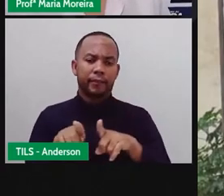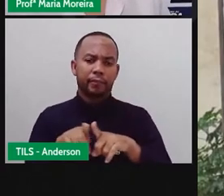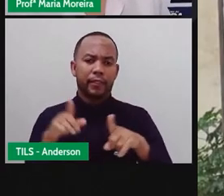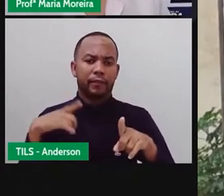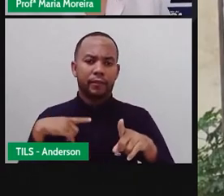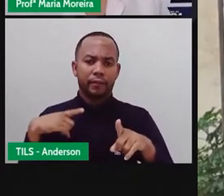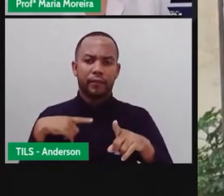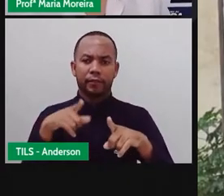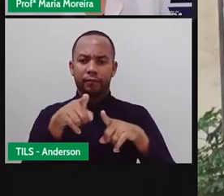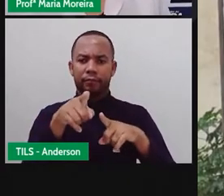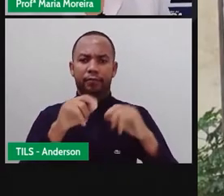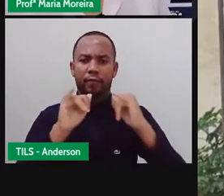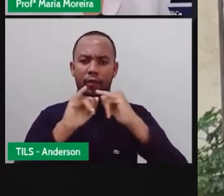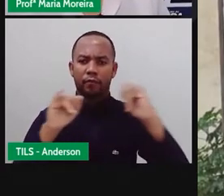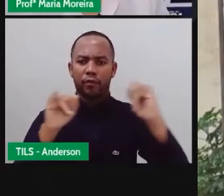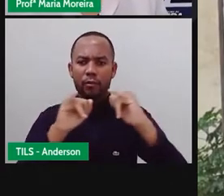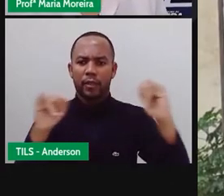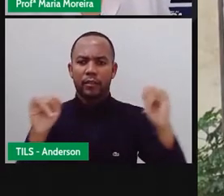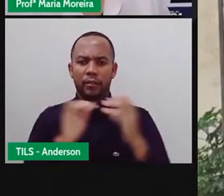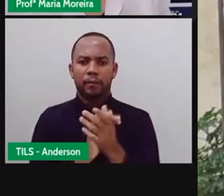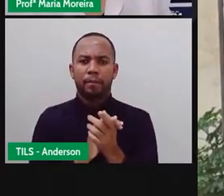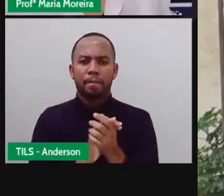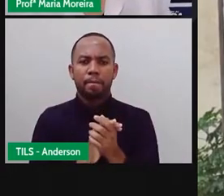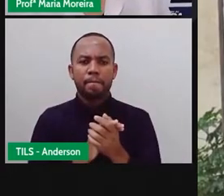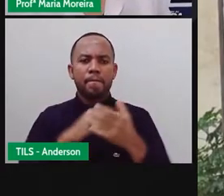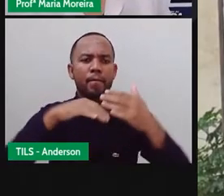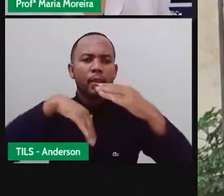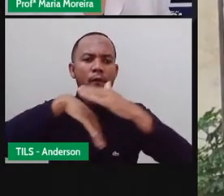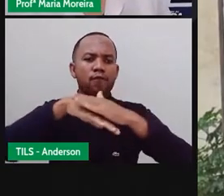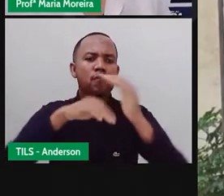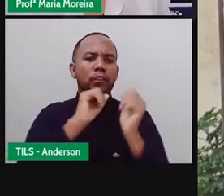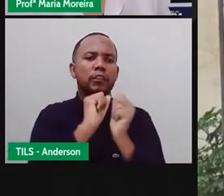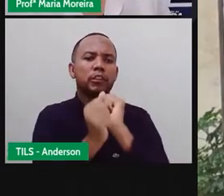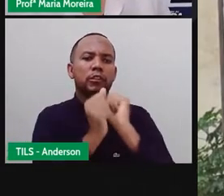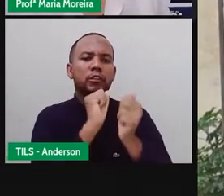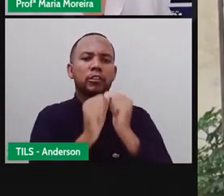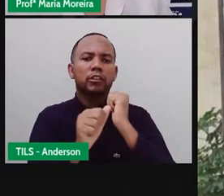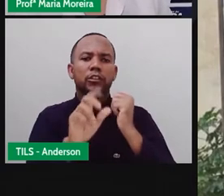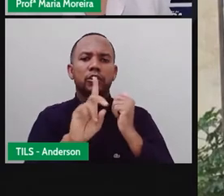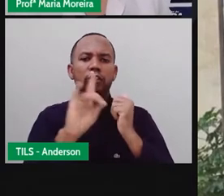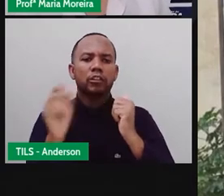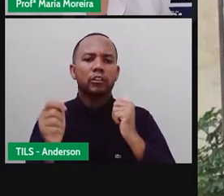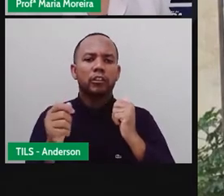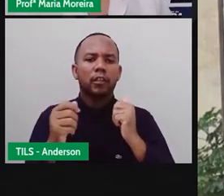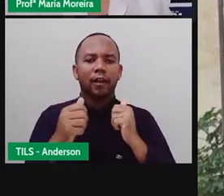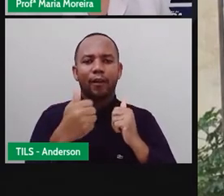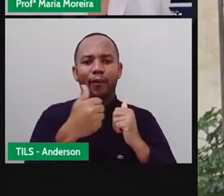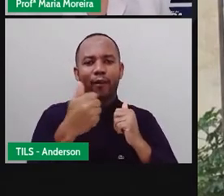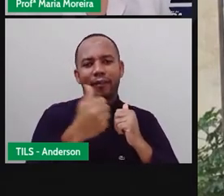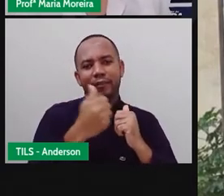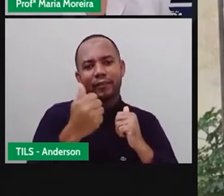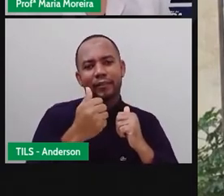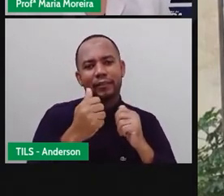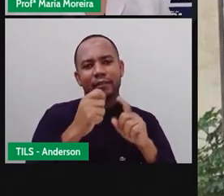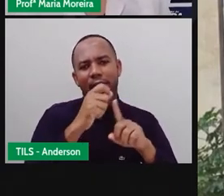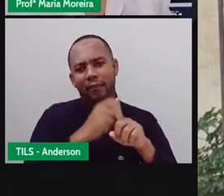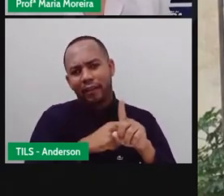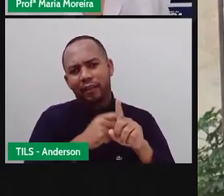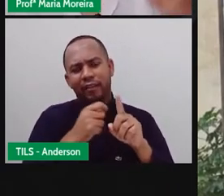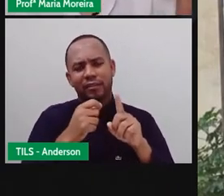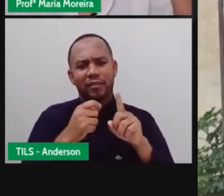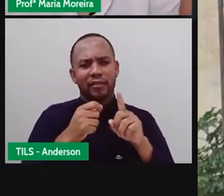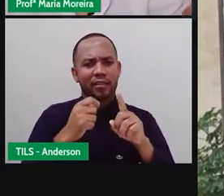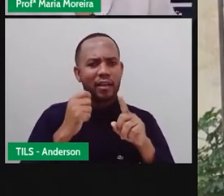tem, né? Informações sobre o quê? Show de bola no Joia, 11 de abril. E aí está falando sobre um jogo de futebol.